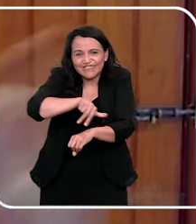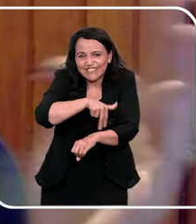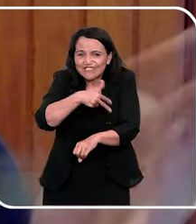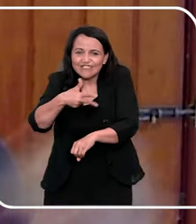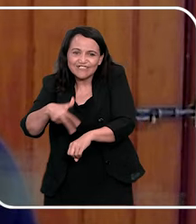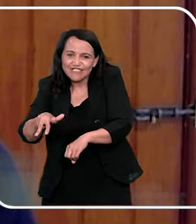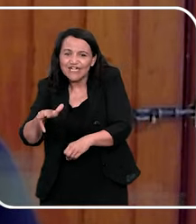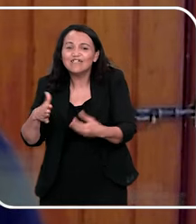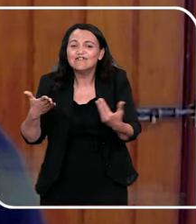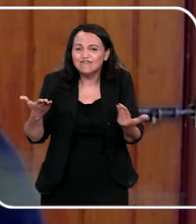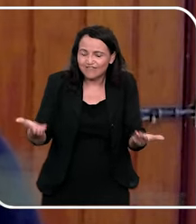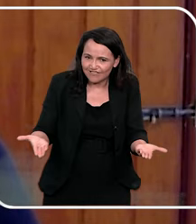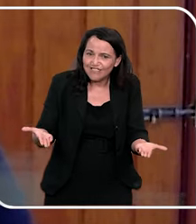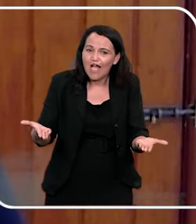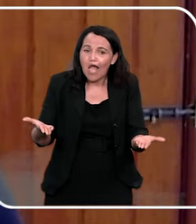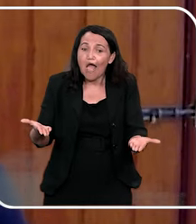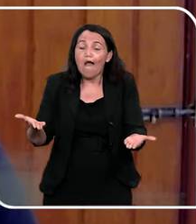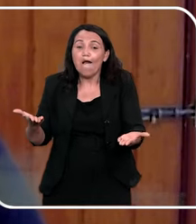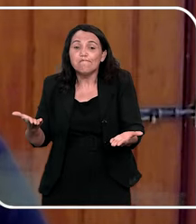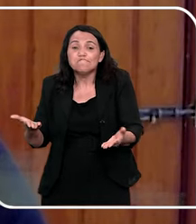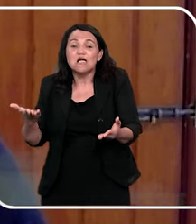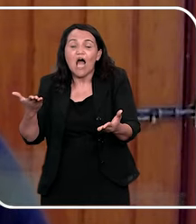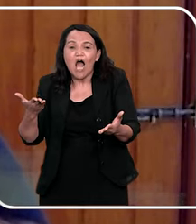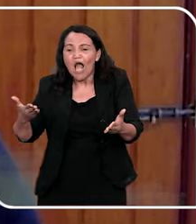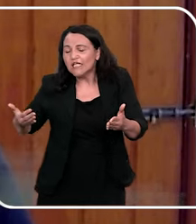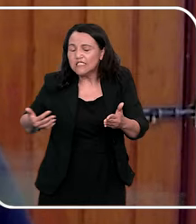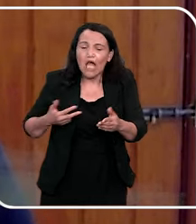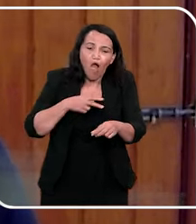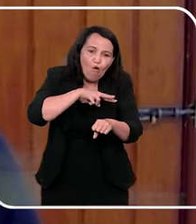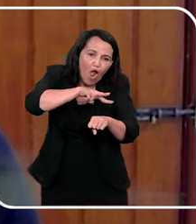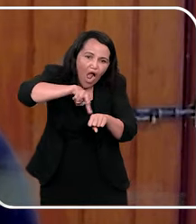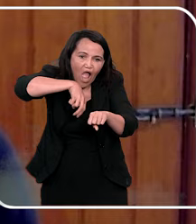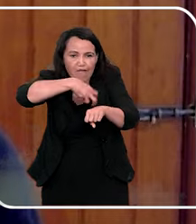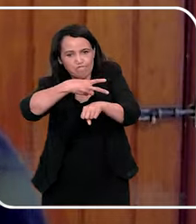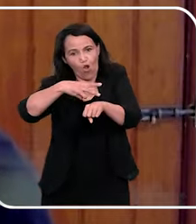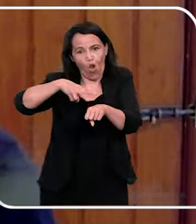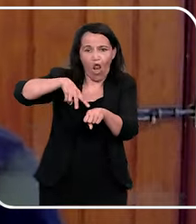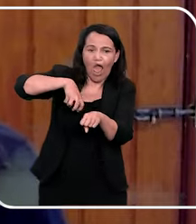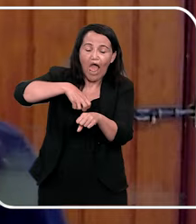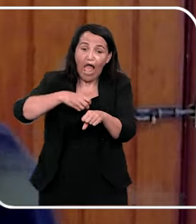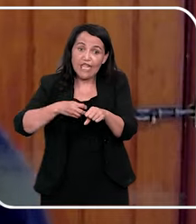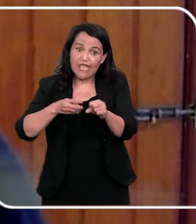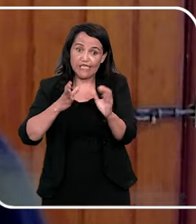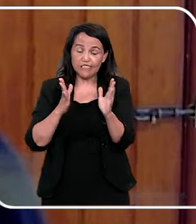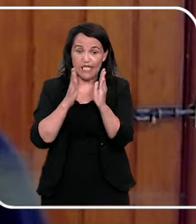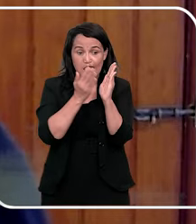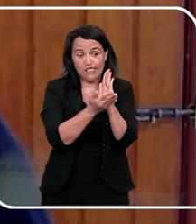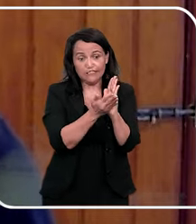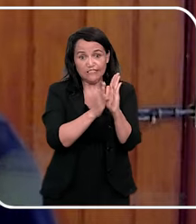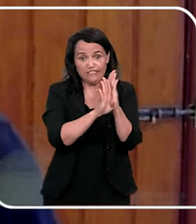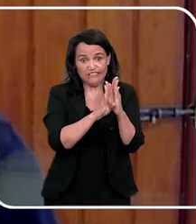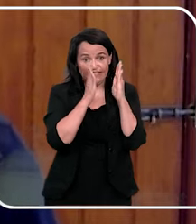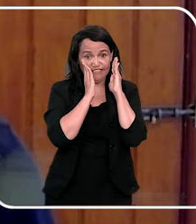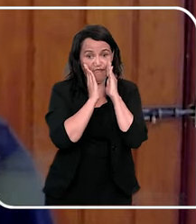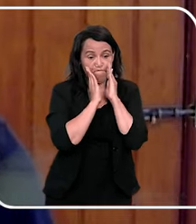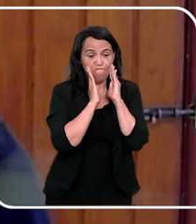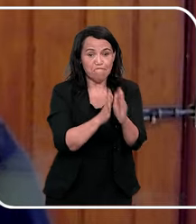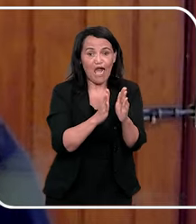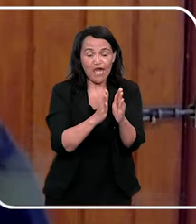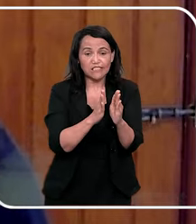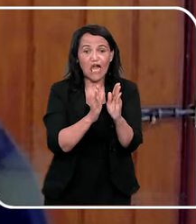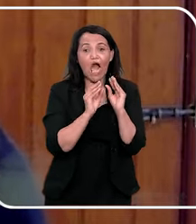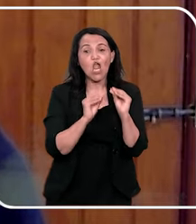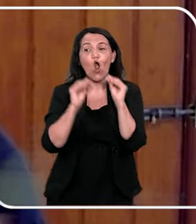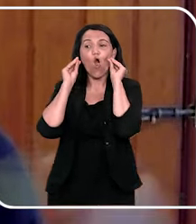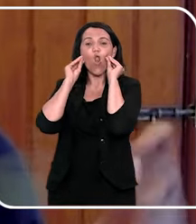lá em Goiás, dançando na catira, dançando no trem, a menina dá uma rebolada diferente, eles cortam aquele pedaço e botam numa página